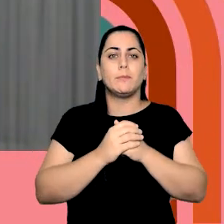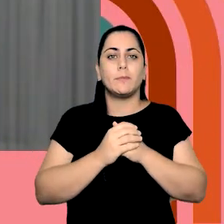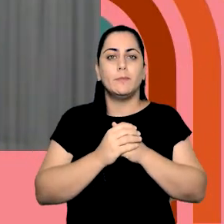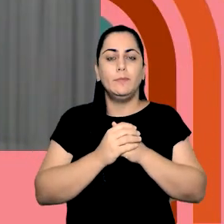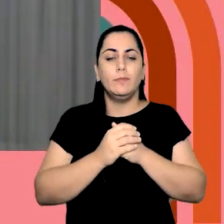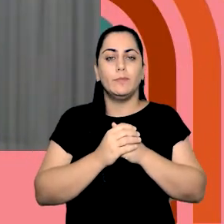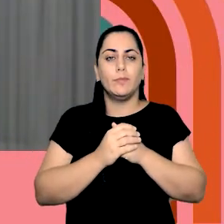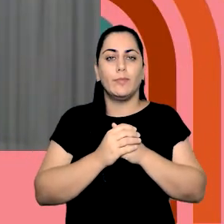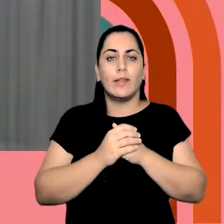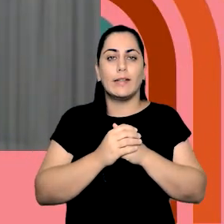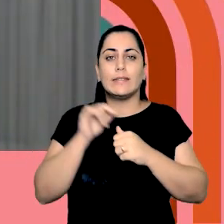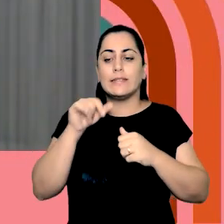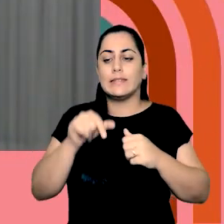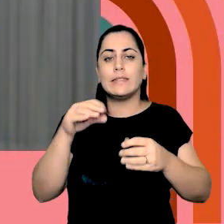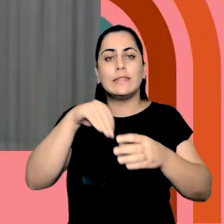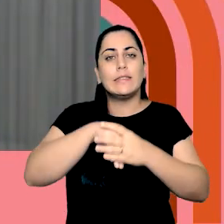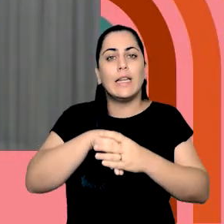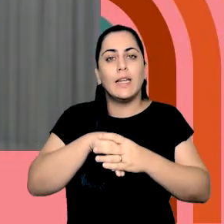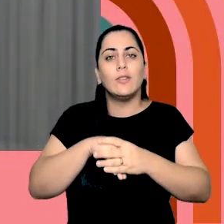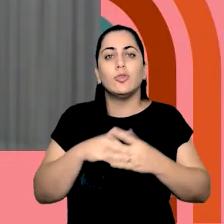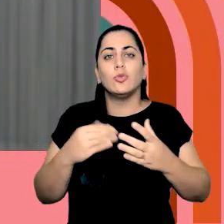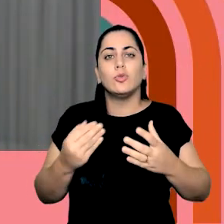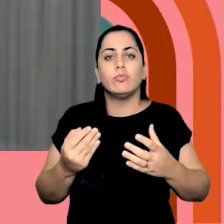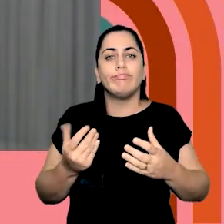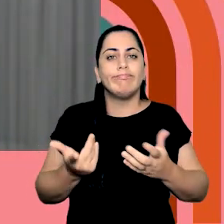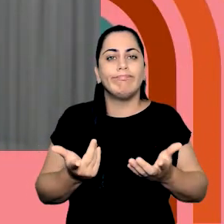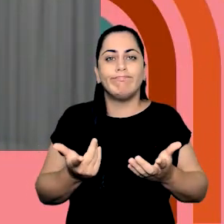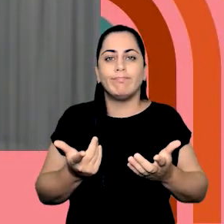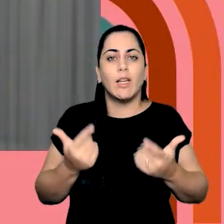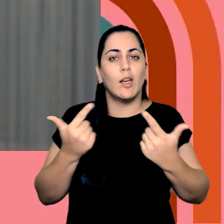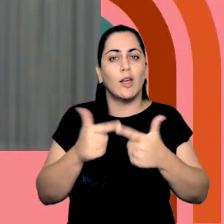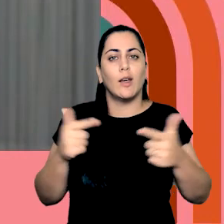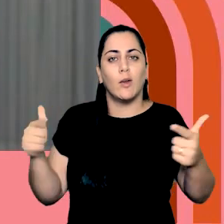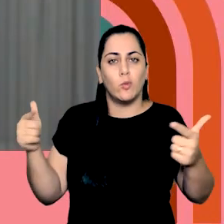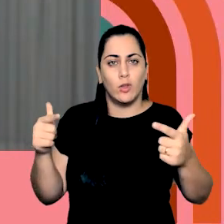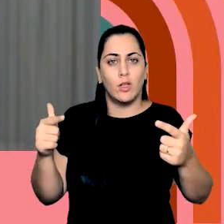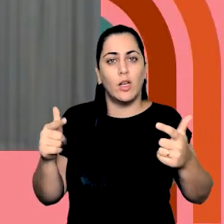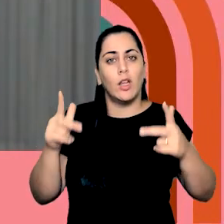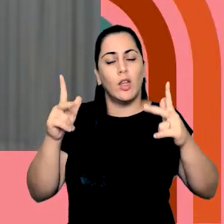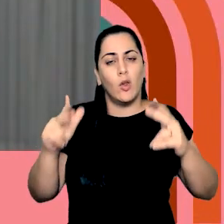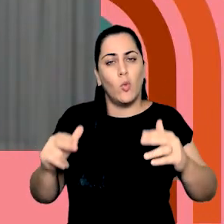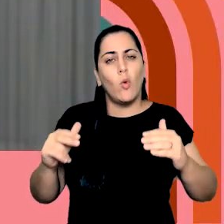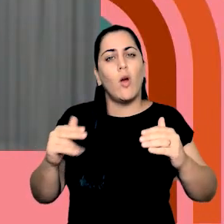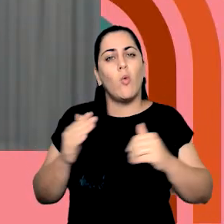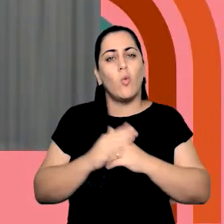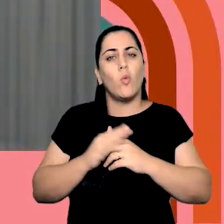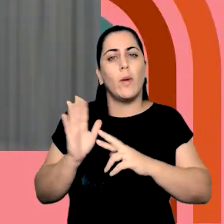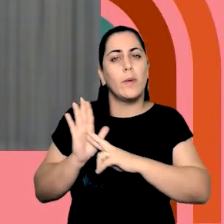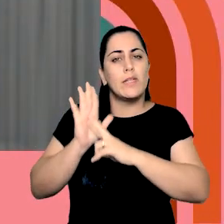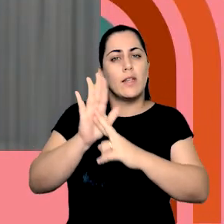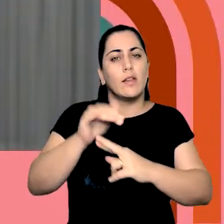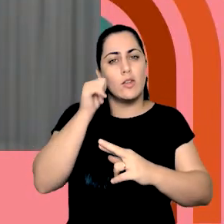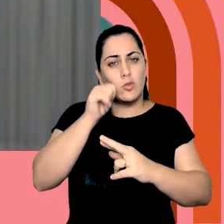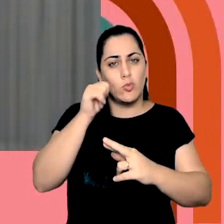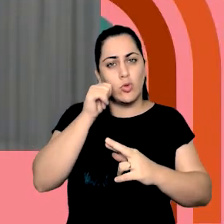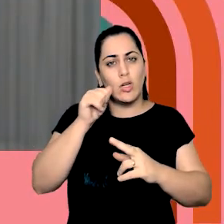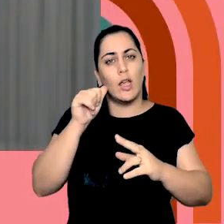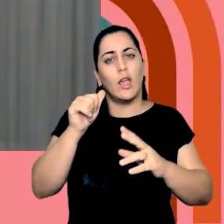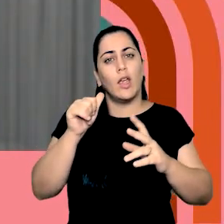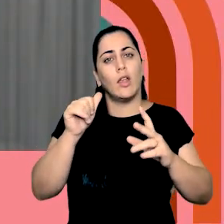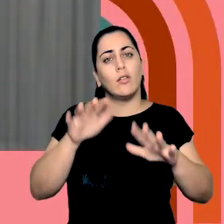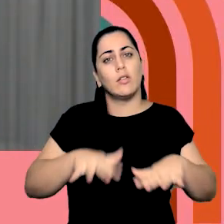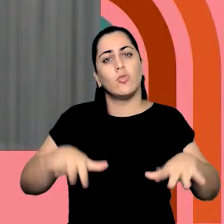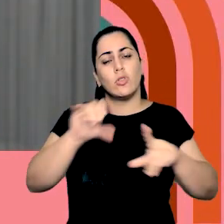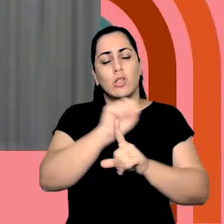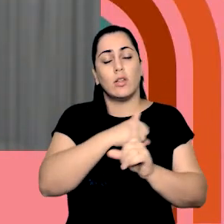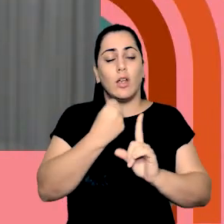não traz na sua composição a mesma expressão feminina da sociedade. E aí